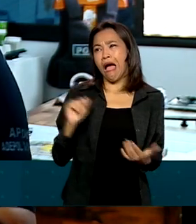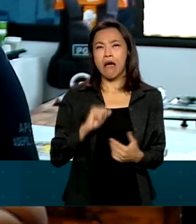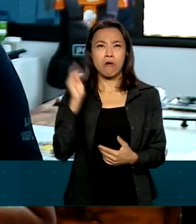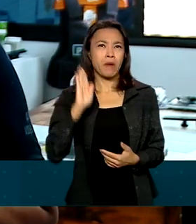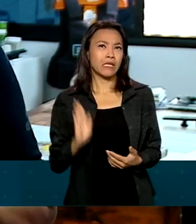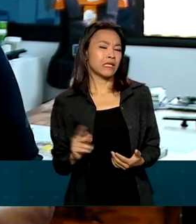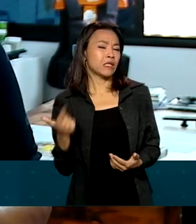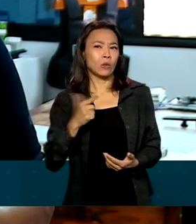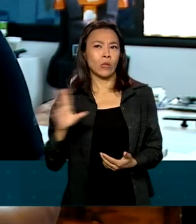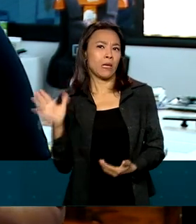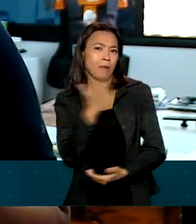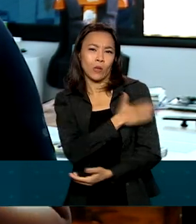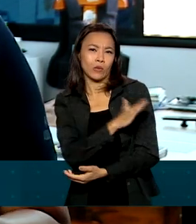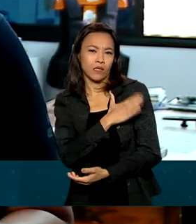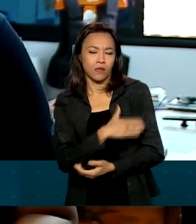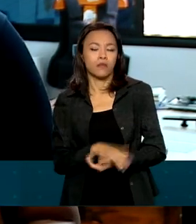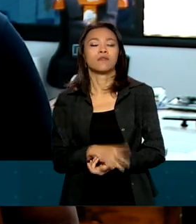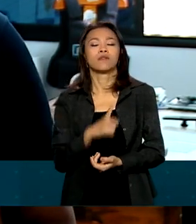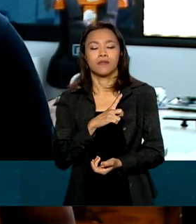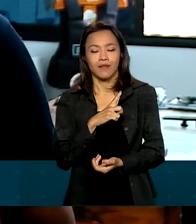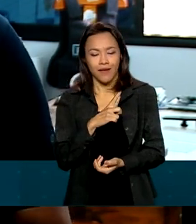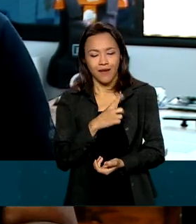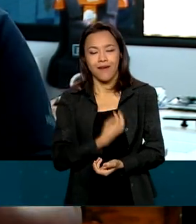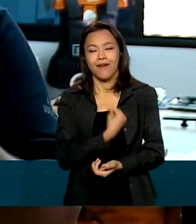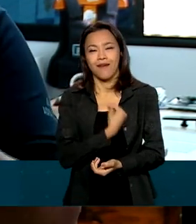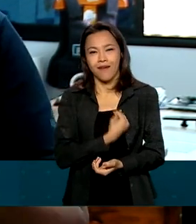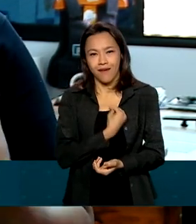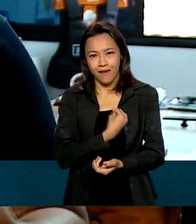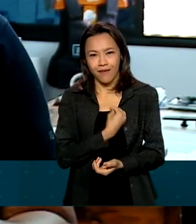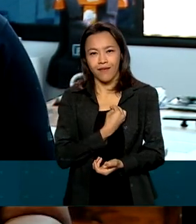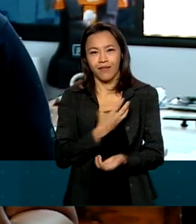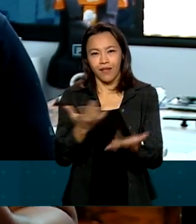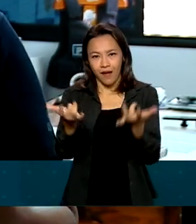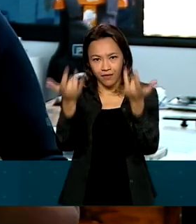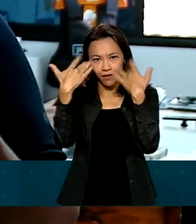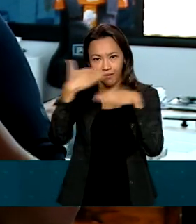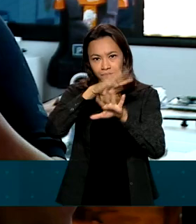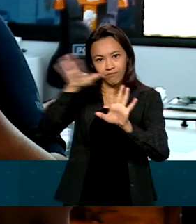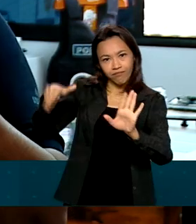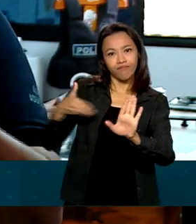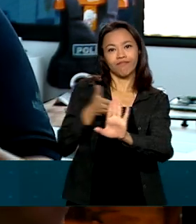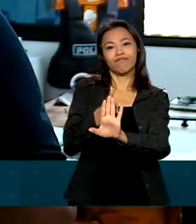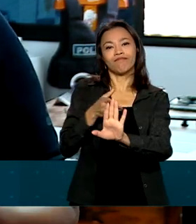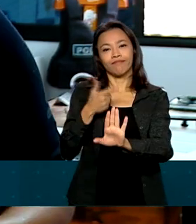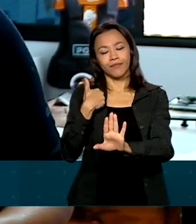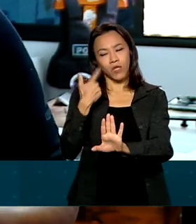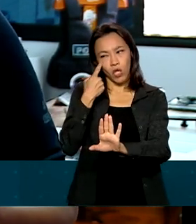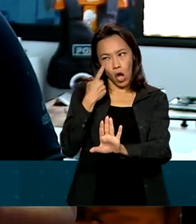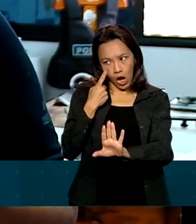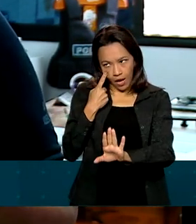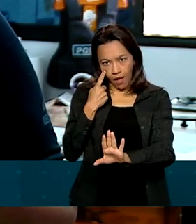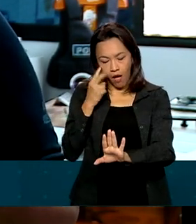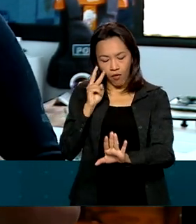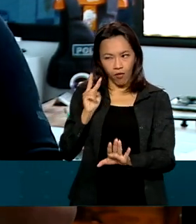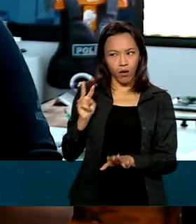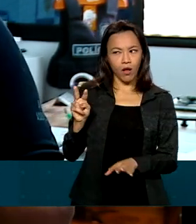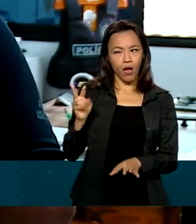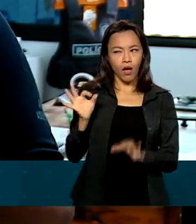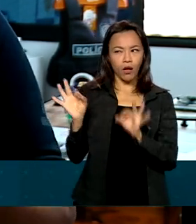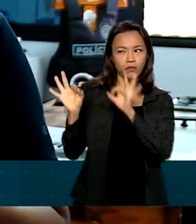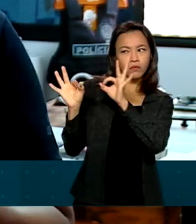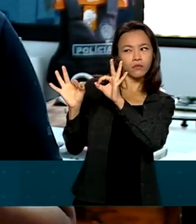não tem preconceito racial. Existe, ele está internalizado nas pessoas, está no olhar, está nos